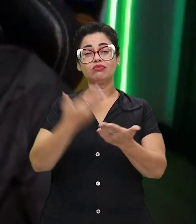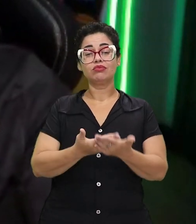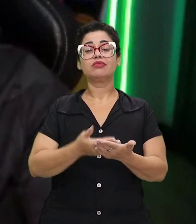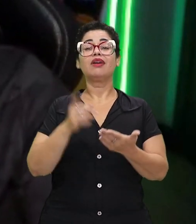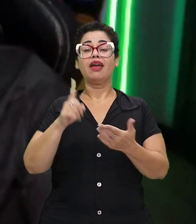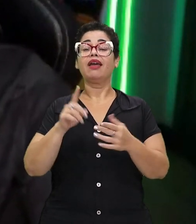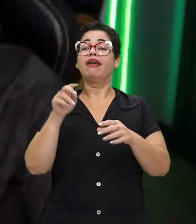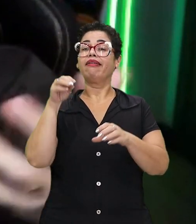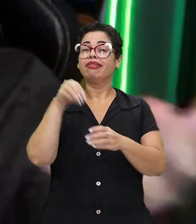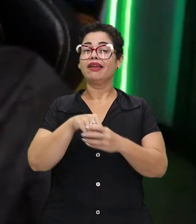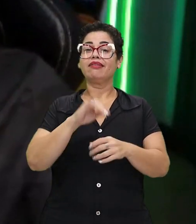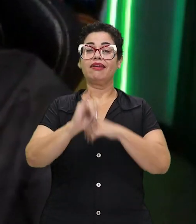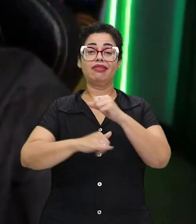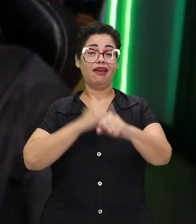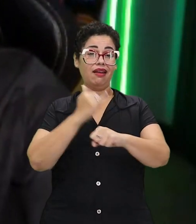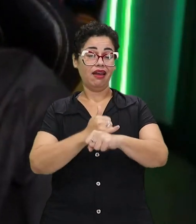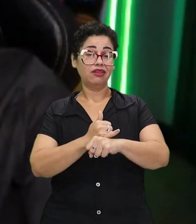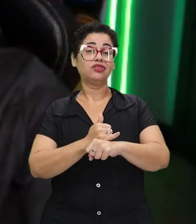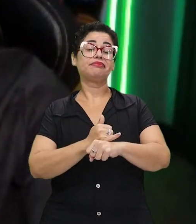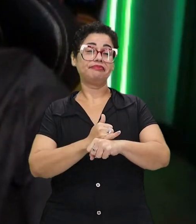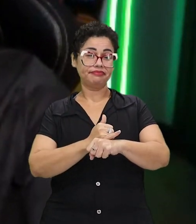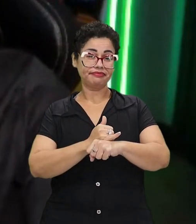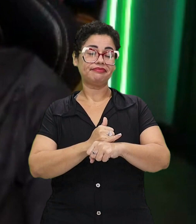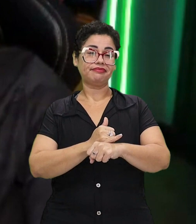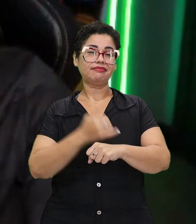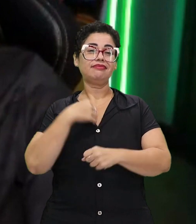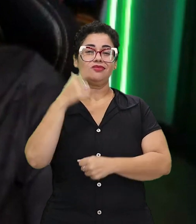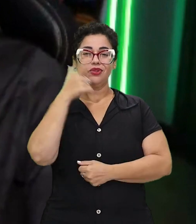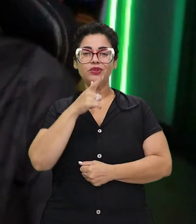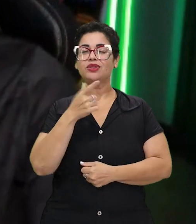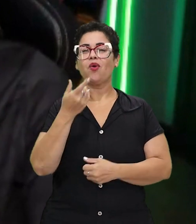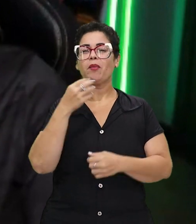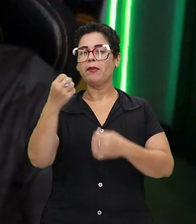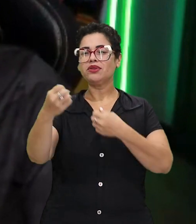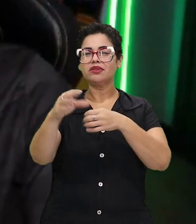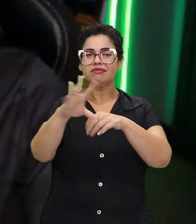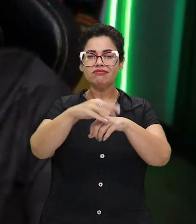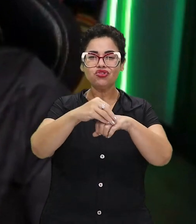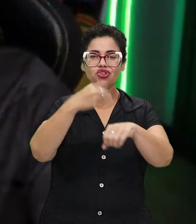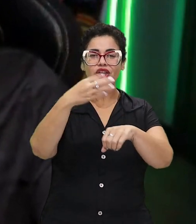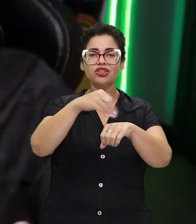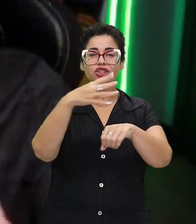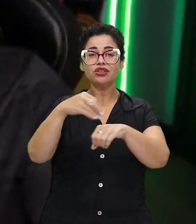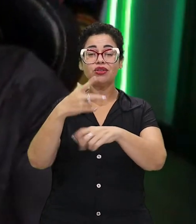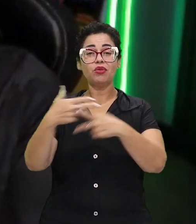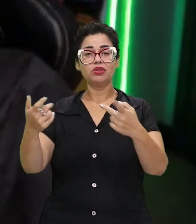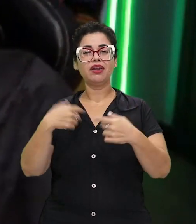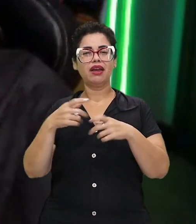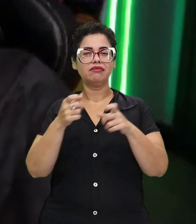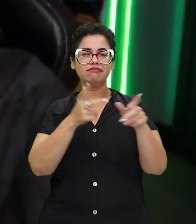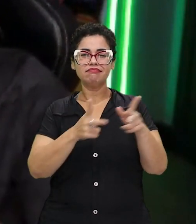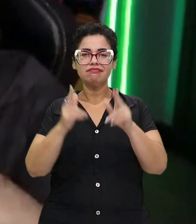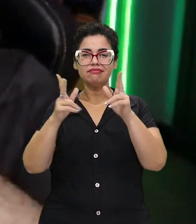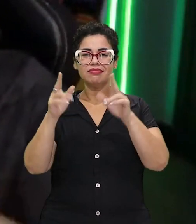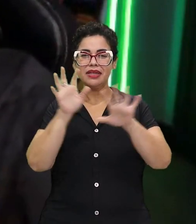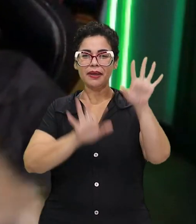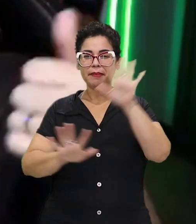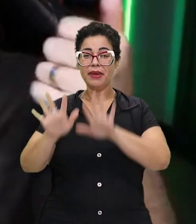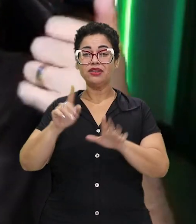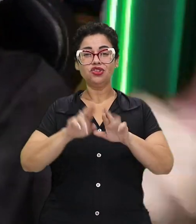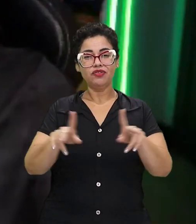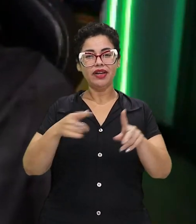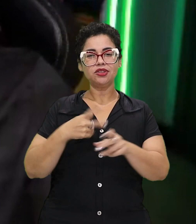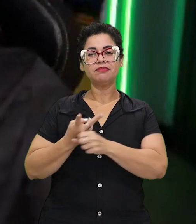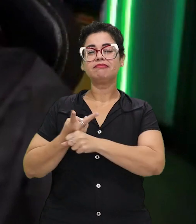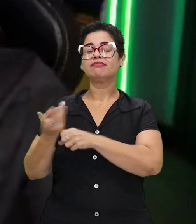consegui através da internet, eu consegui através de tutoriais. Então, eu vi ali, pô, eu queria fazer um efeito diferente,